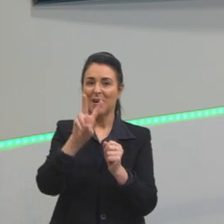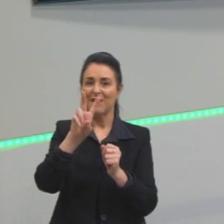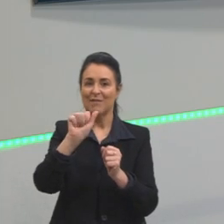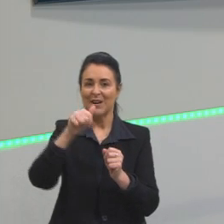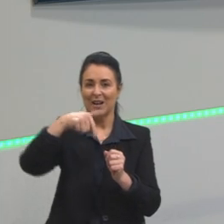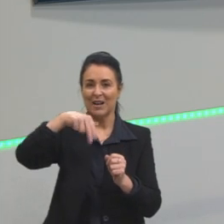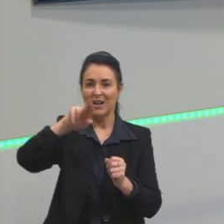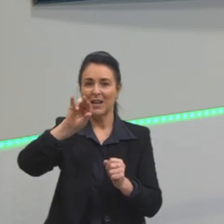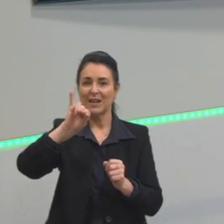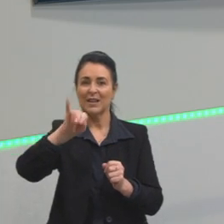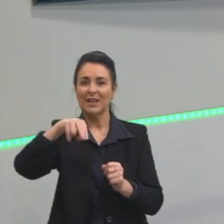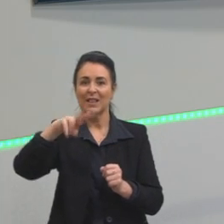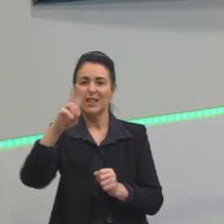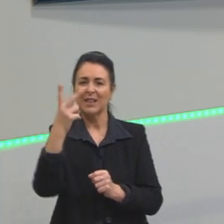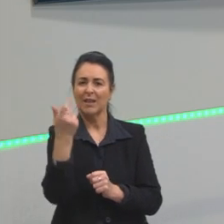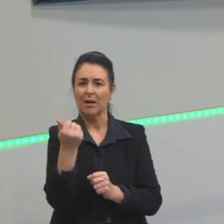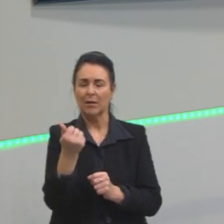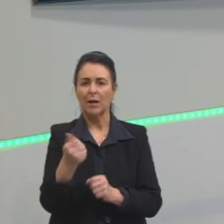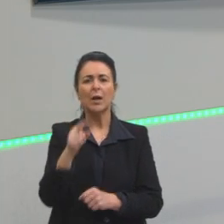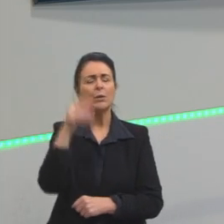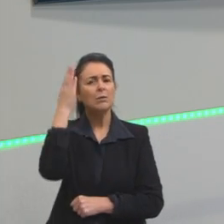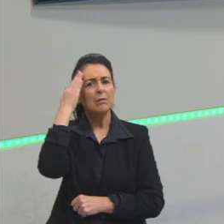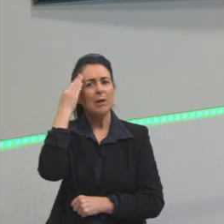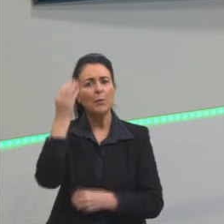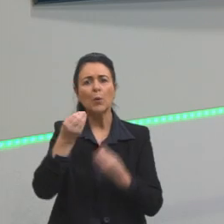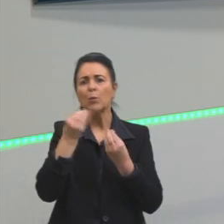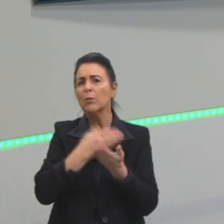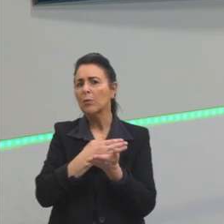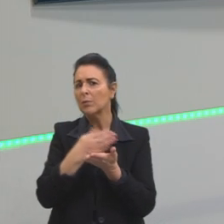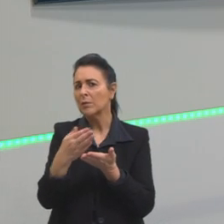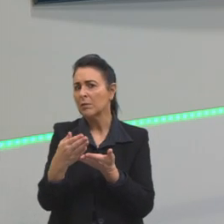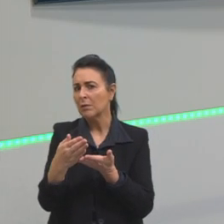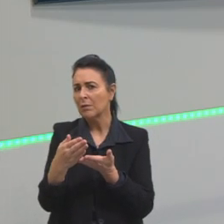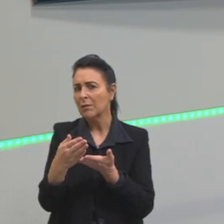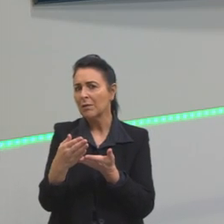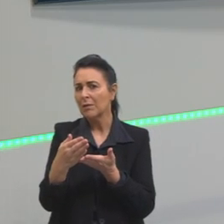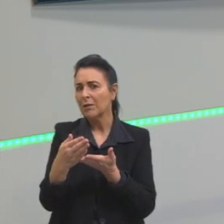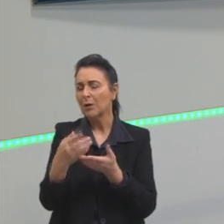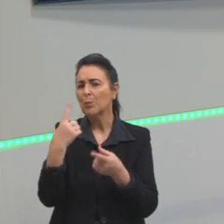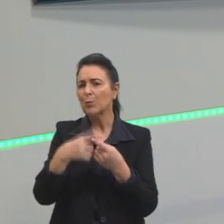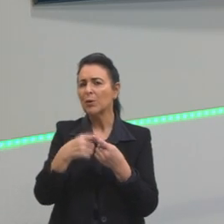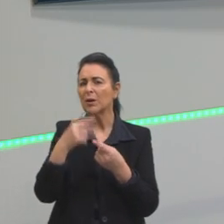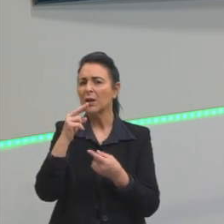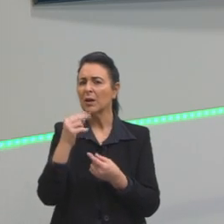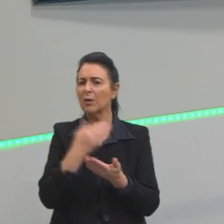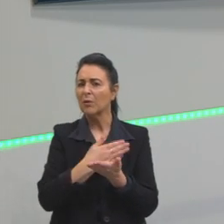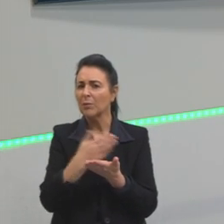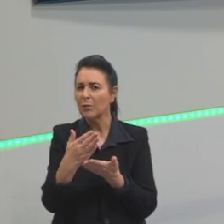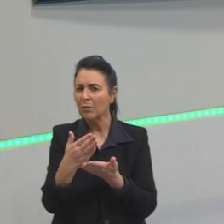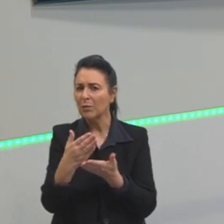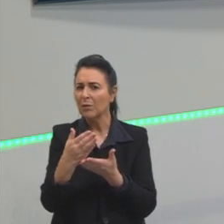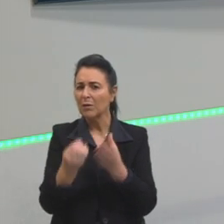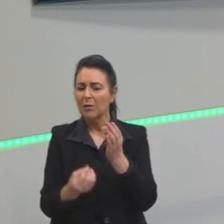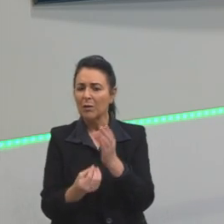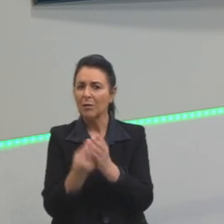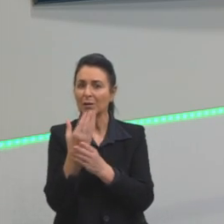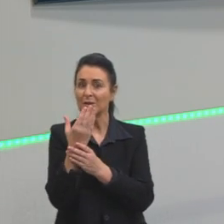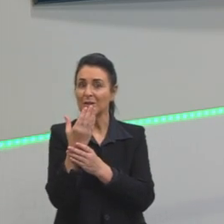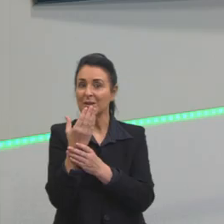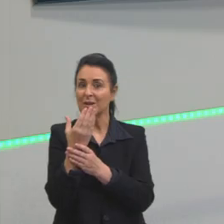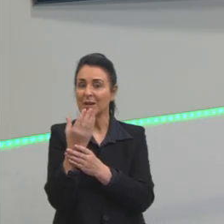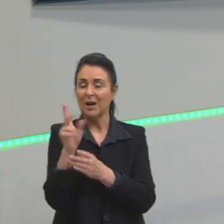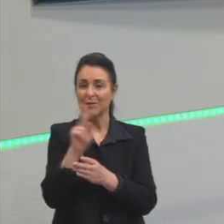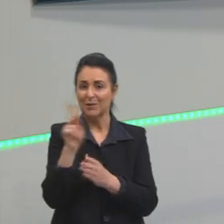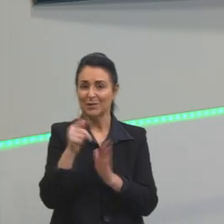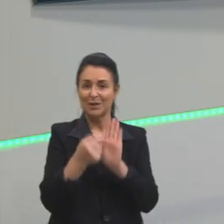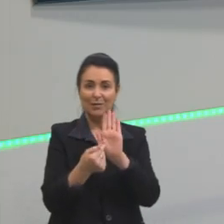sabem de onde surgiu essa expressão vocês sabem de onde ela vem ou qual é a origem eu trouxe aqui para vocês